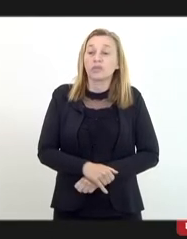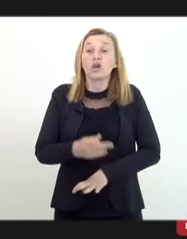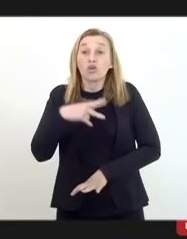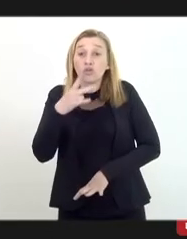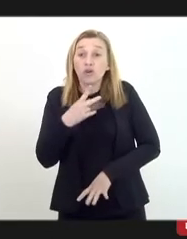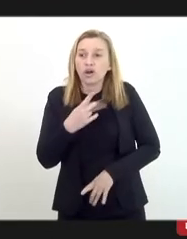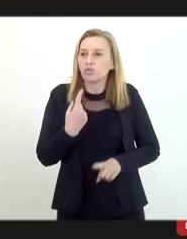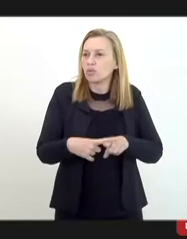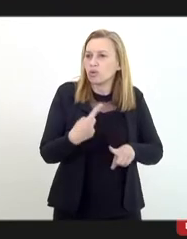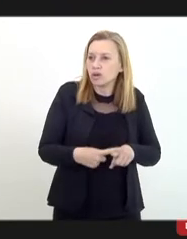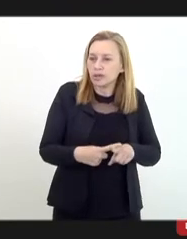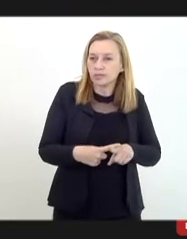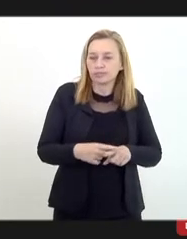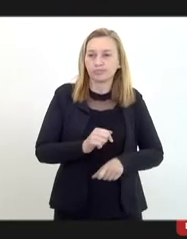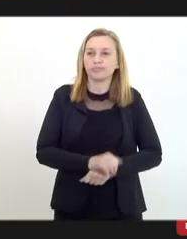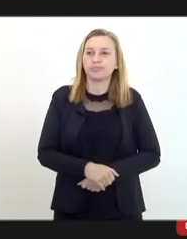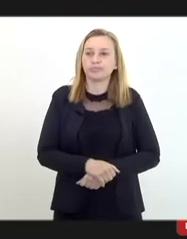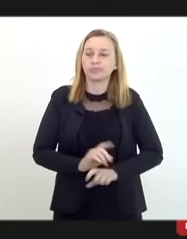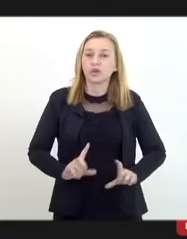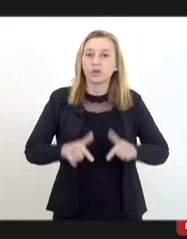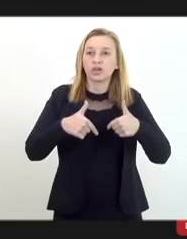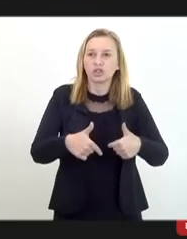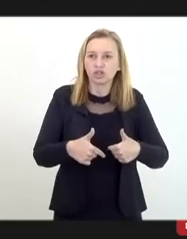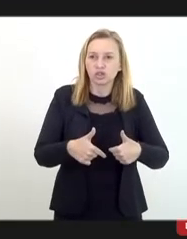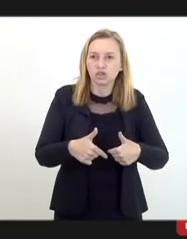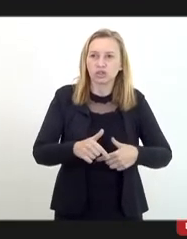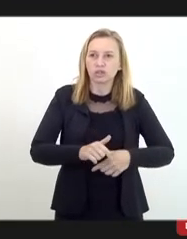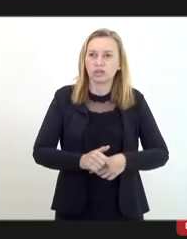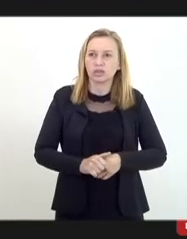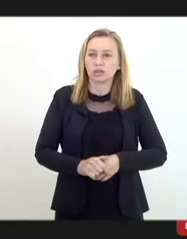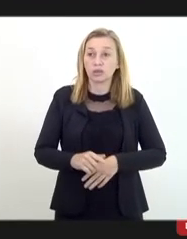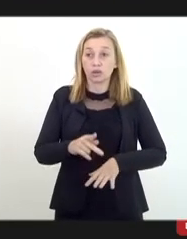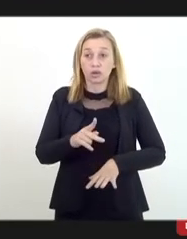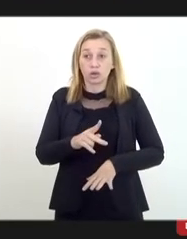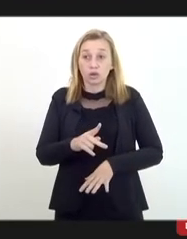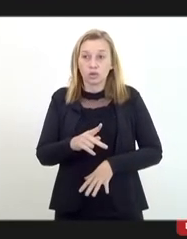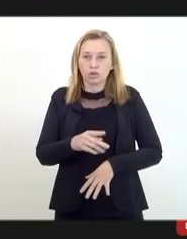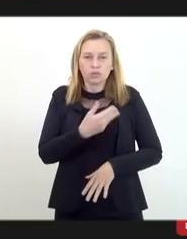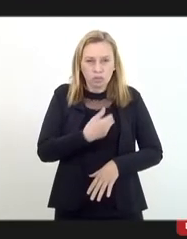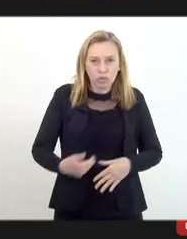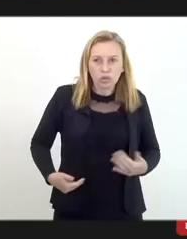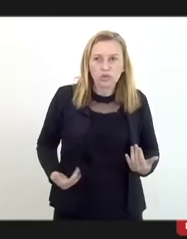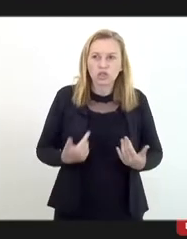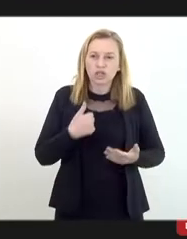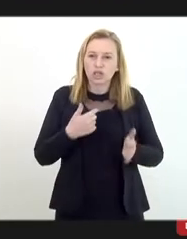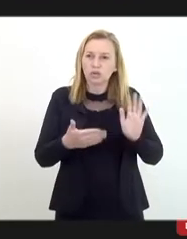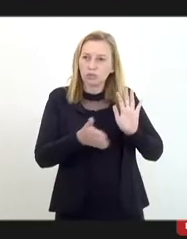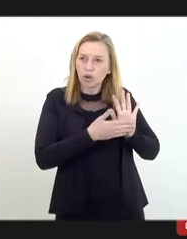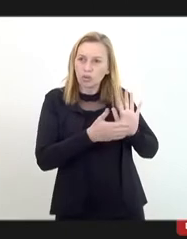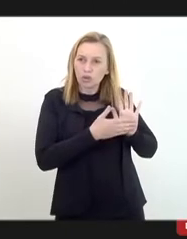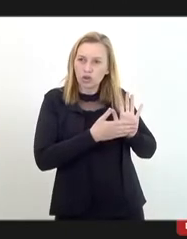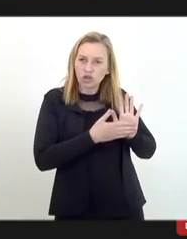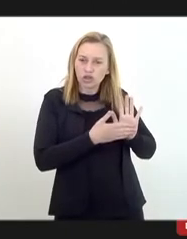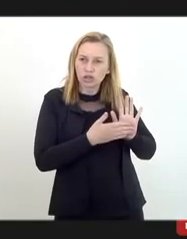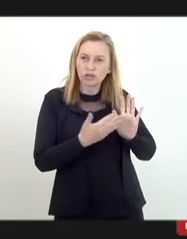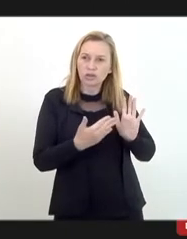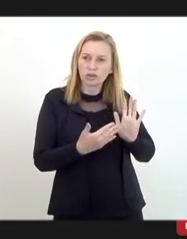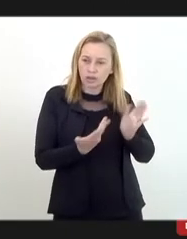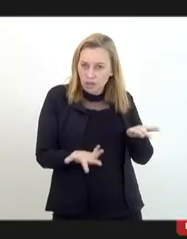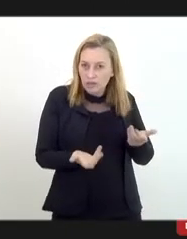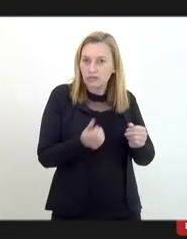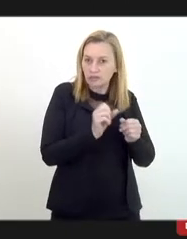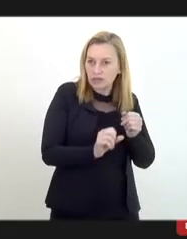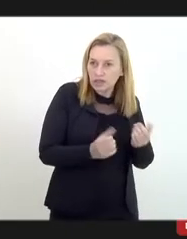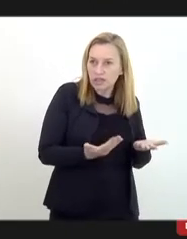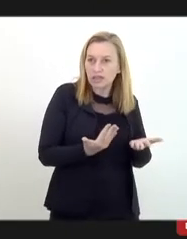isso porque em uma determinada ação civil pública, por exemplo, onde eu propus a retirada de vídeos e discurso de óbito,